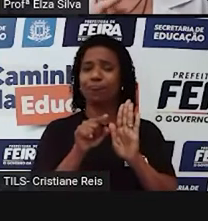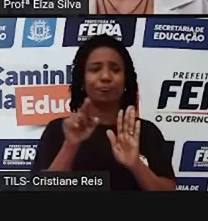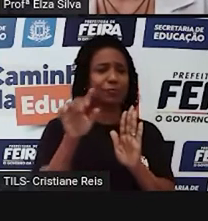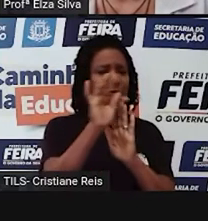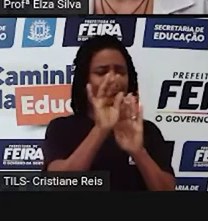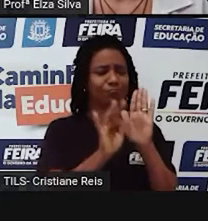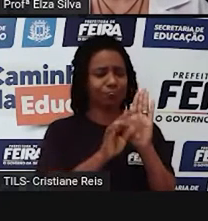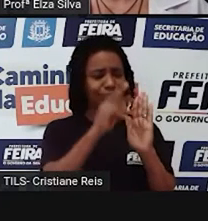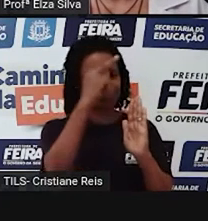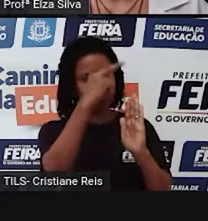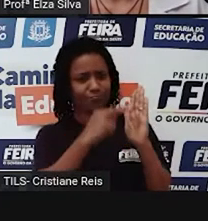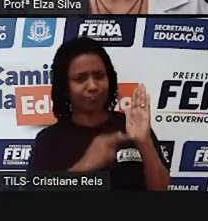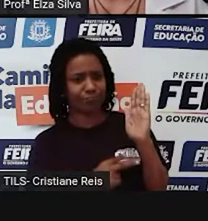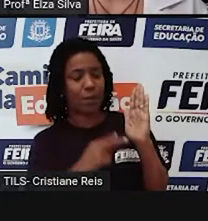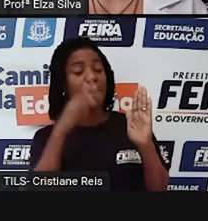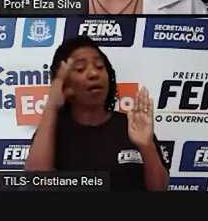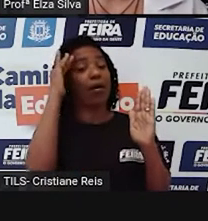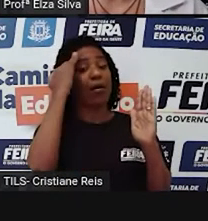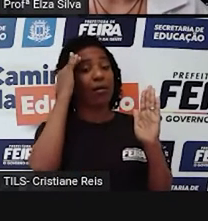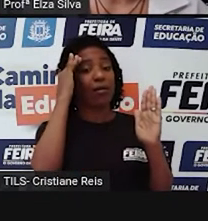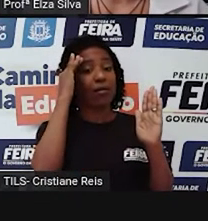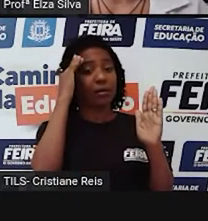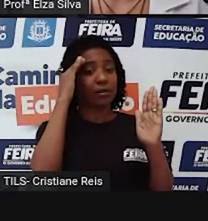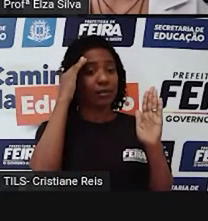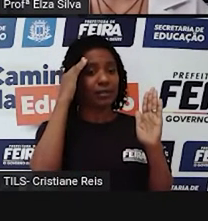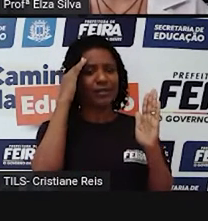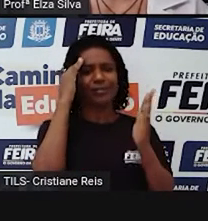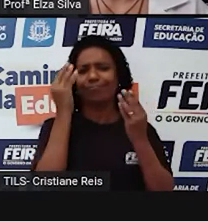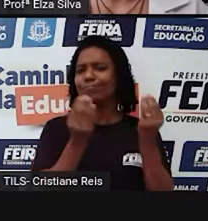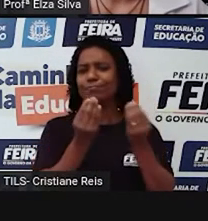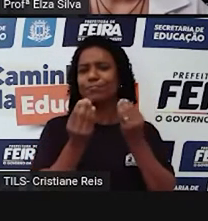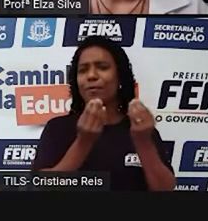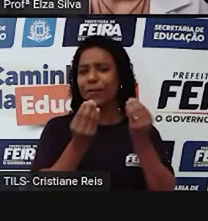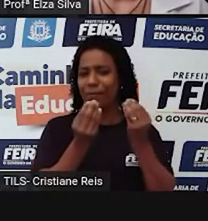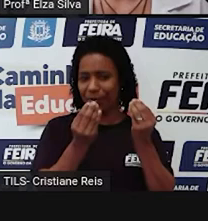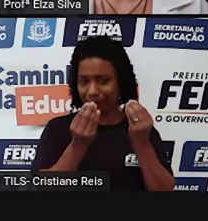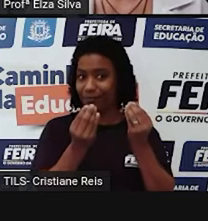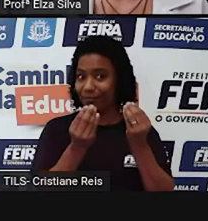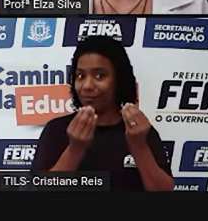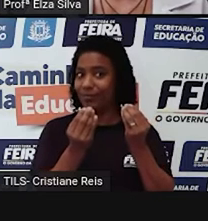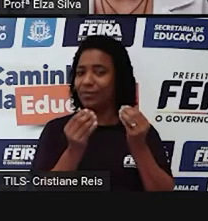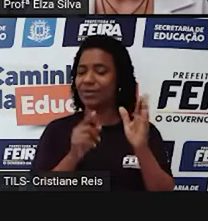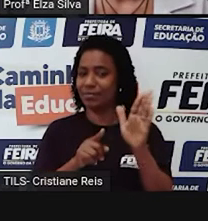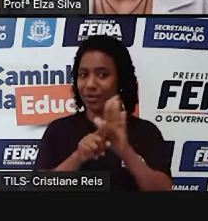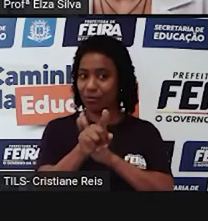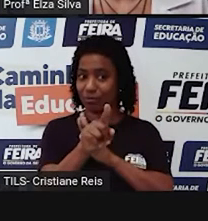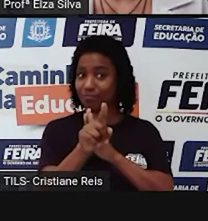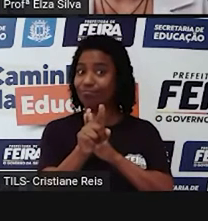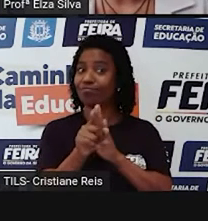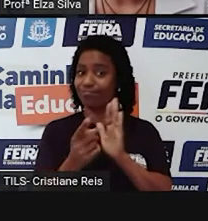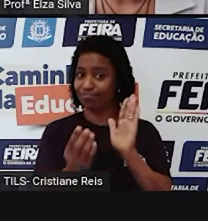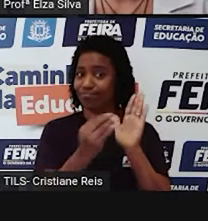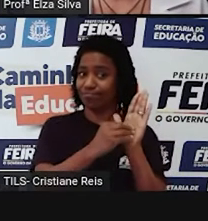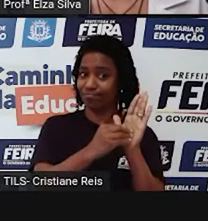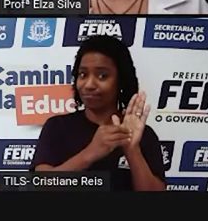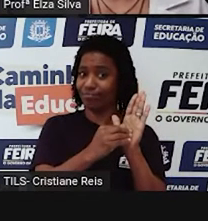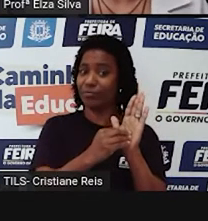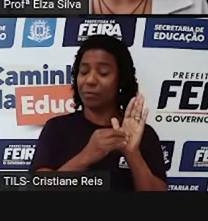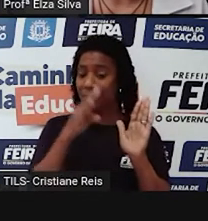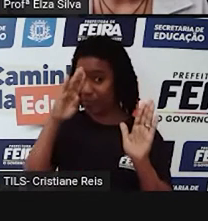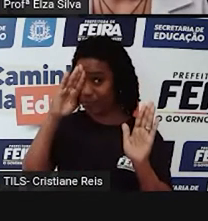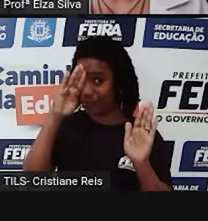Essa é a pergunta que vai direcionar a nossa aula de hoje. Nós vamos aprender maneiras,